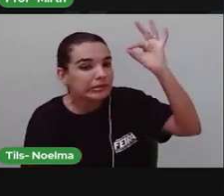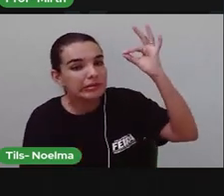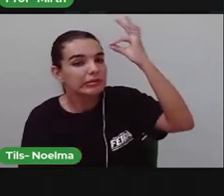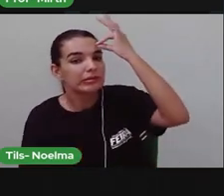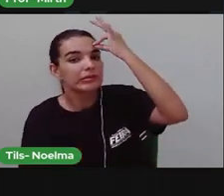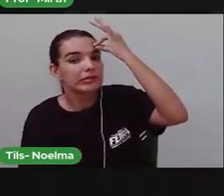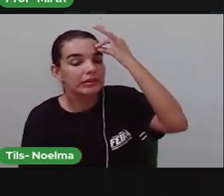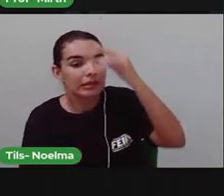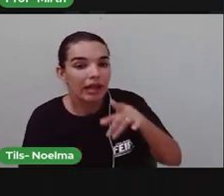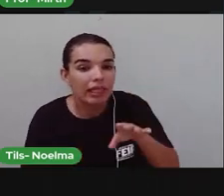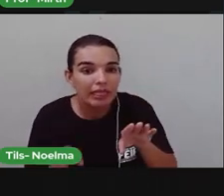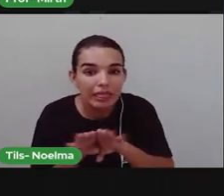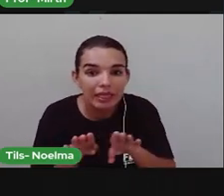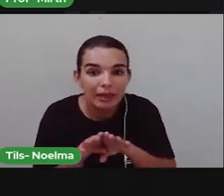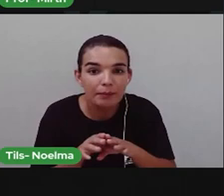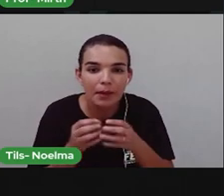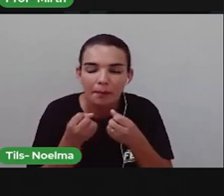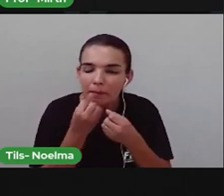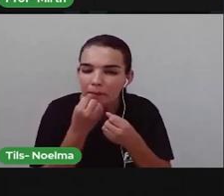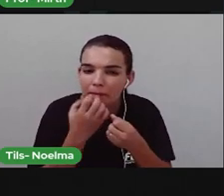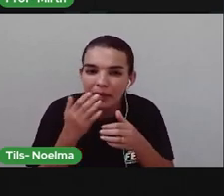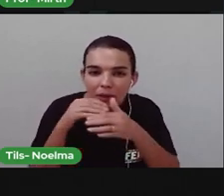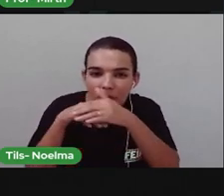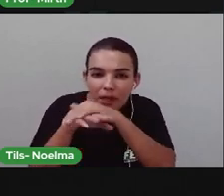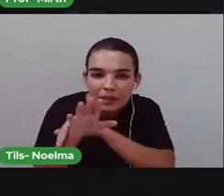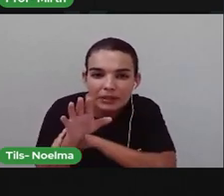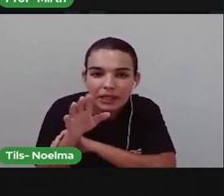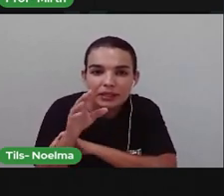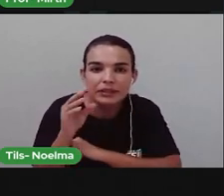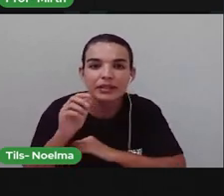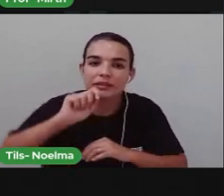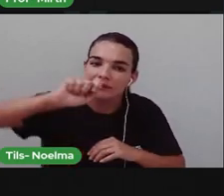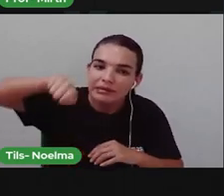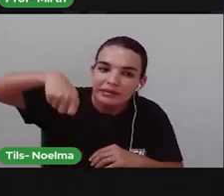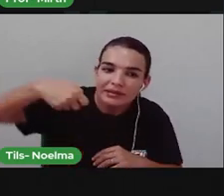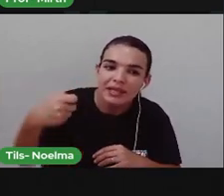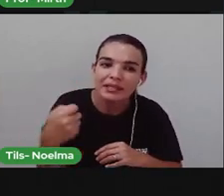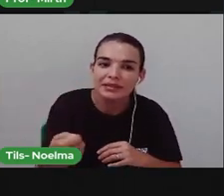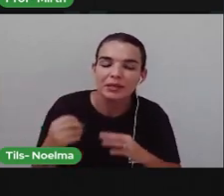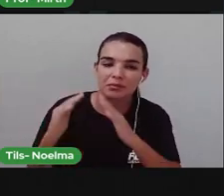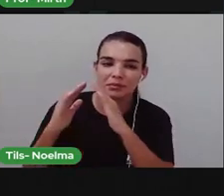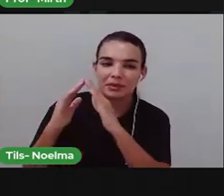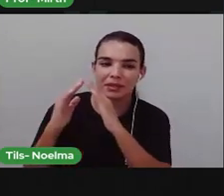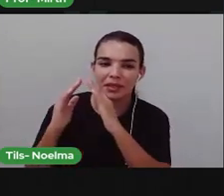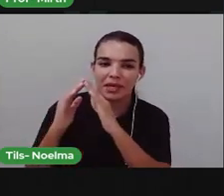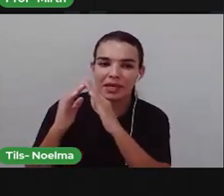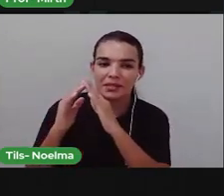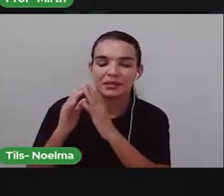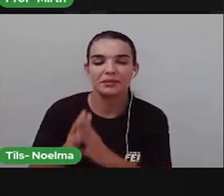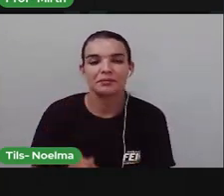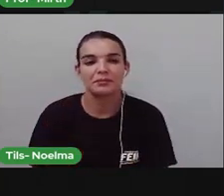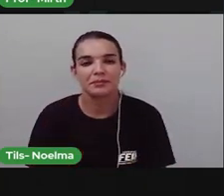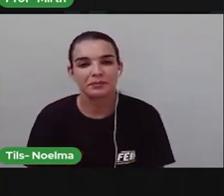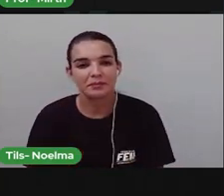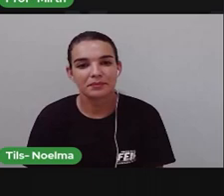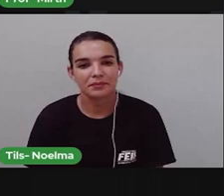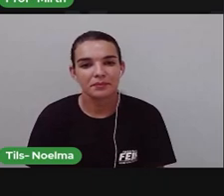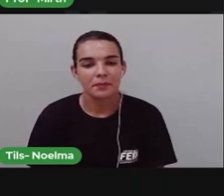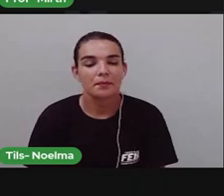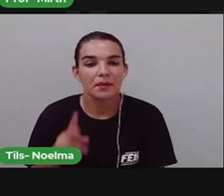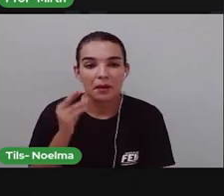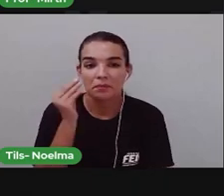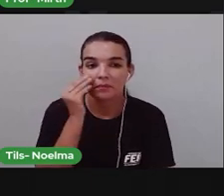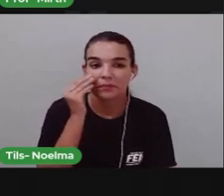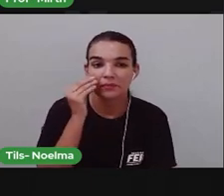uma libélula Que de tão bem Preservada Virou símbolo Do museu A gente teve aqui Na época do Cretáceo Uma explosão